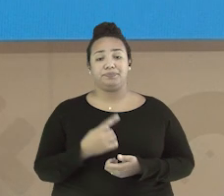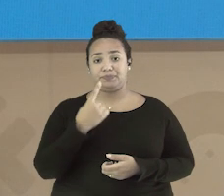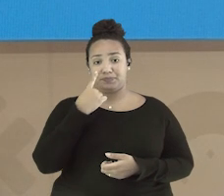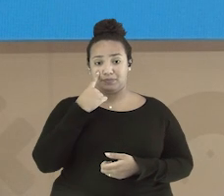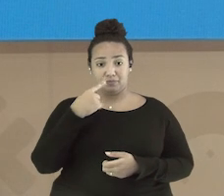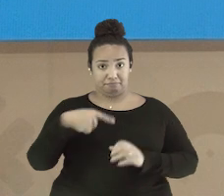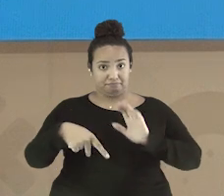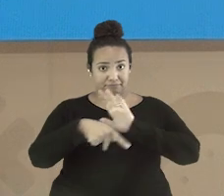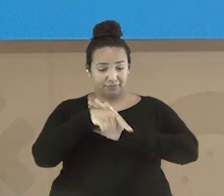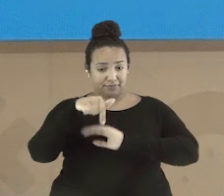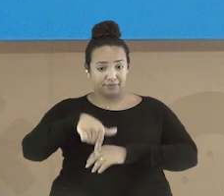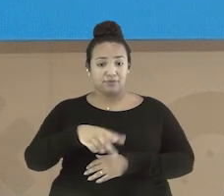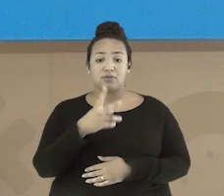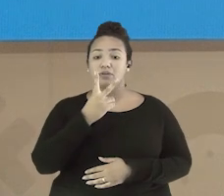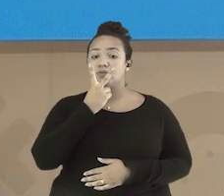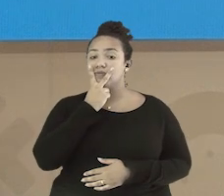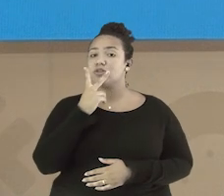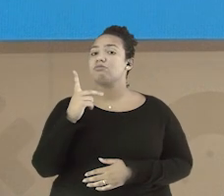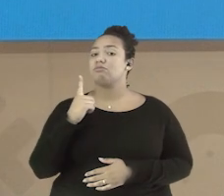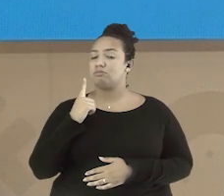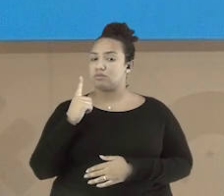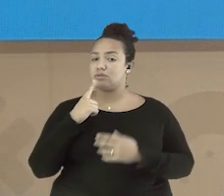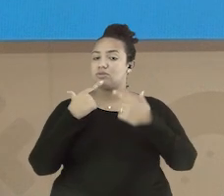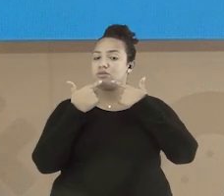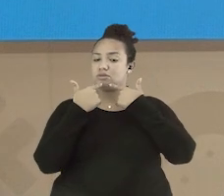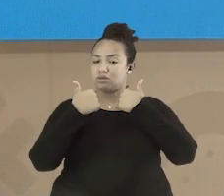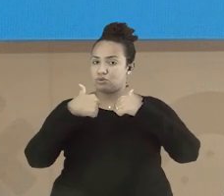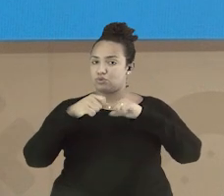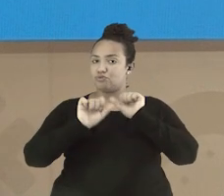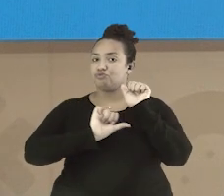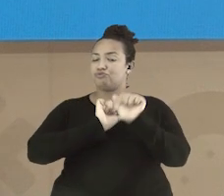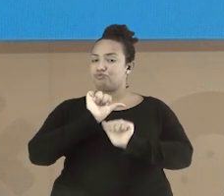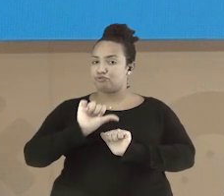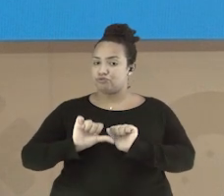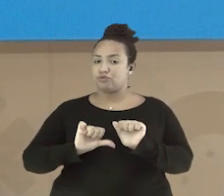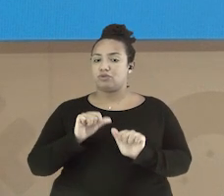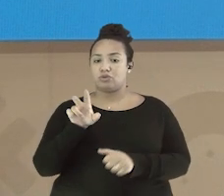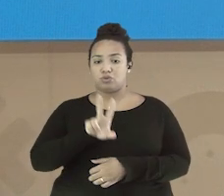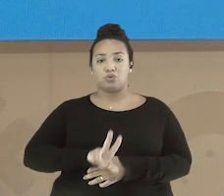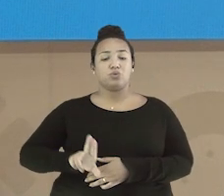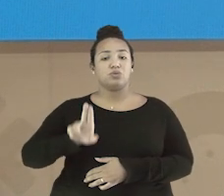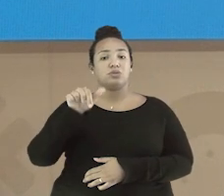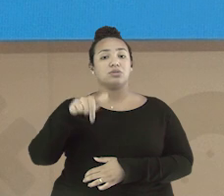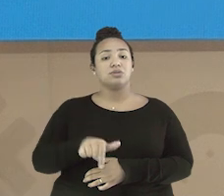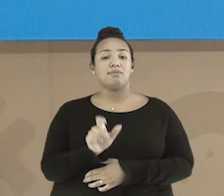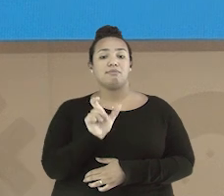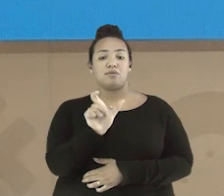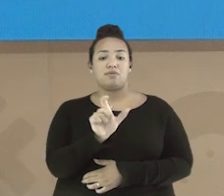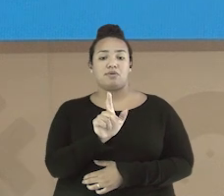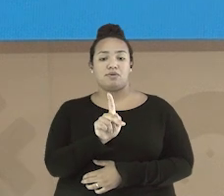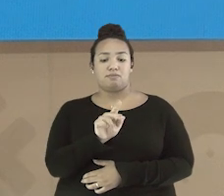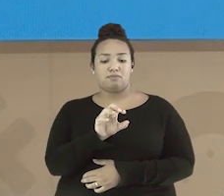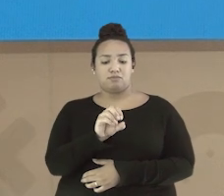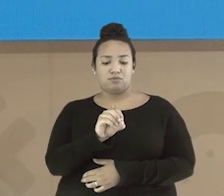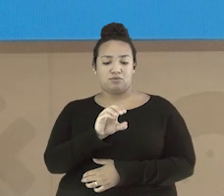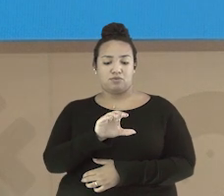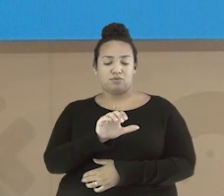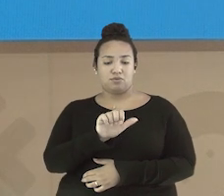Nós, capixabas, temos uma variedade linguística muito utilizada por aqui, que é o pocar.